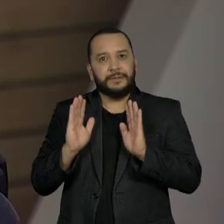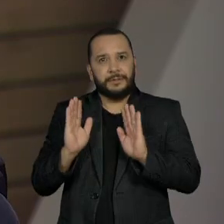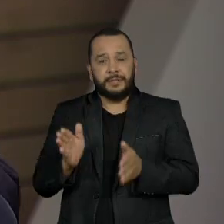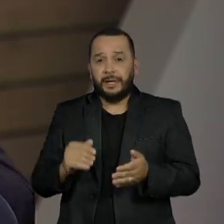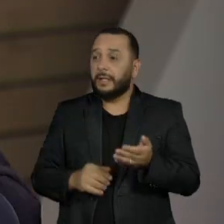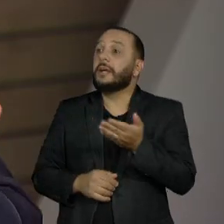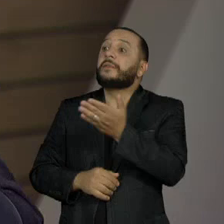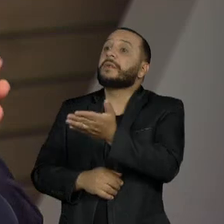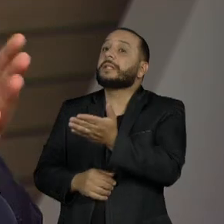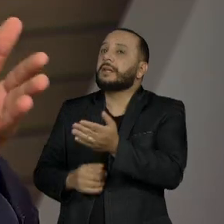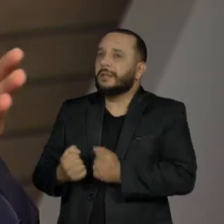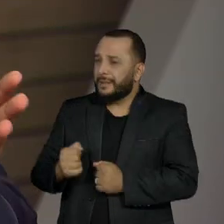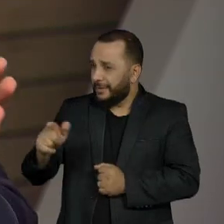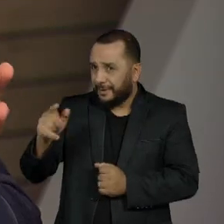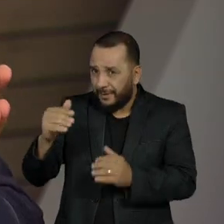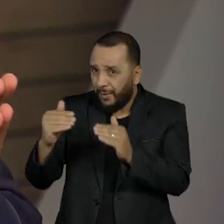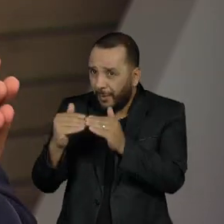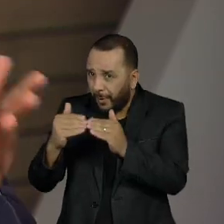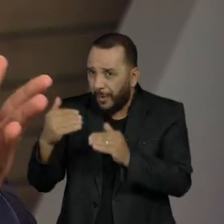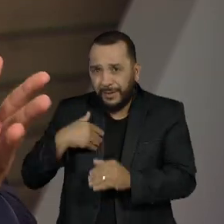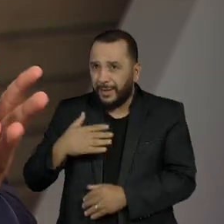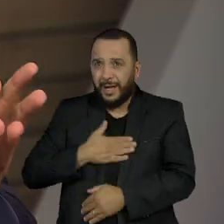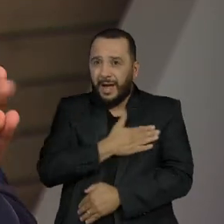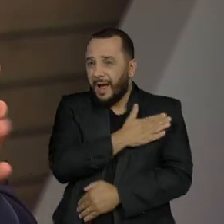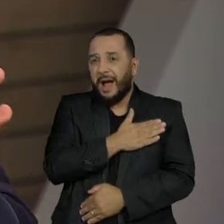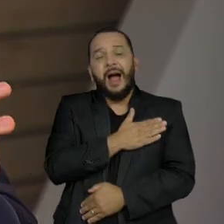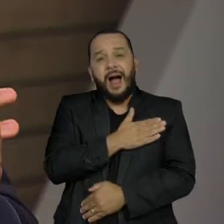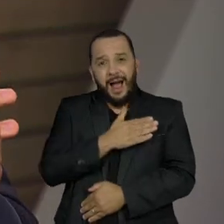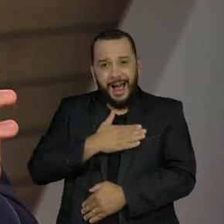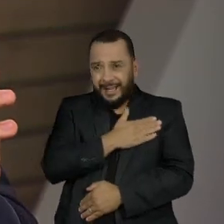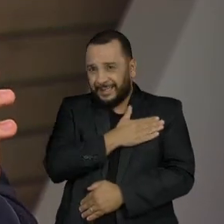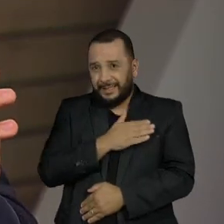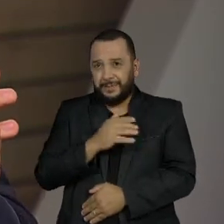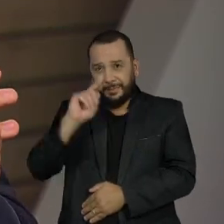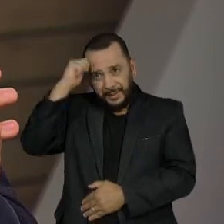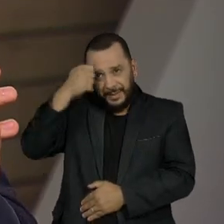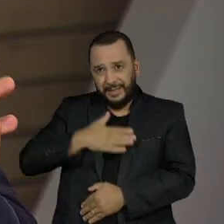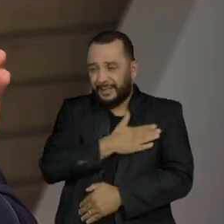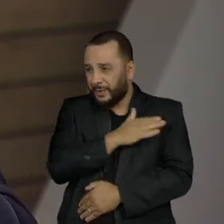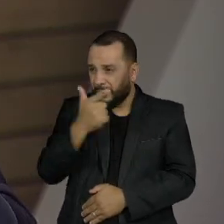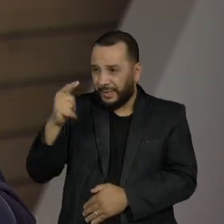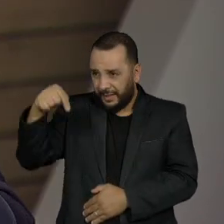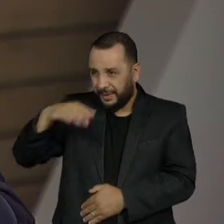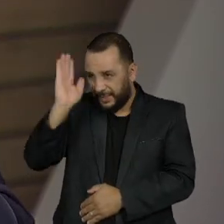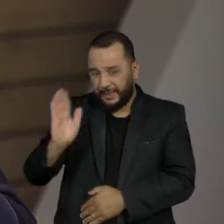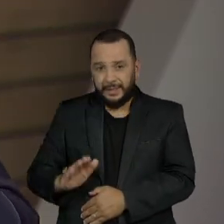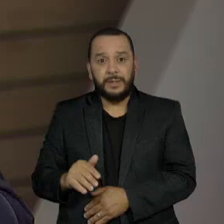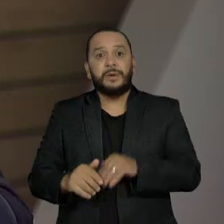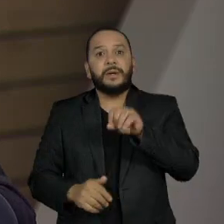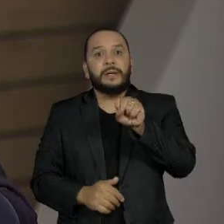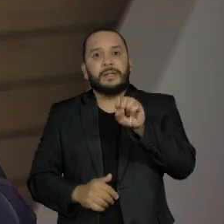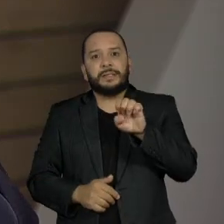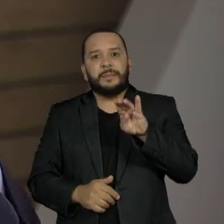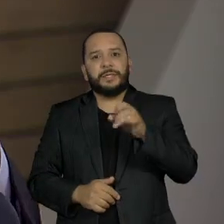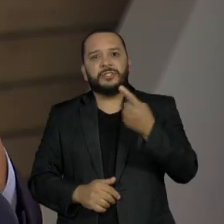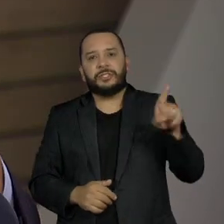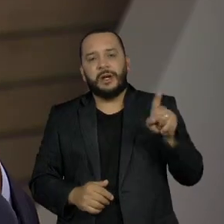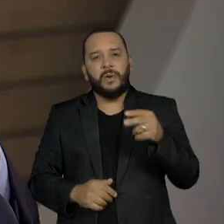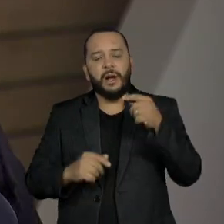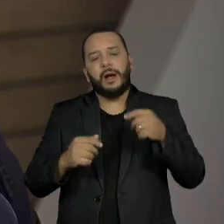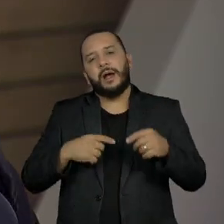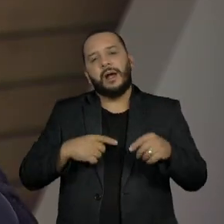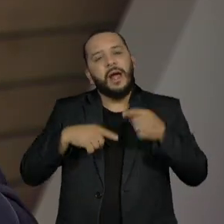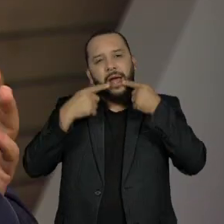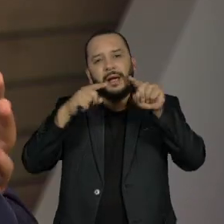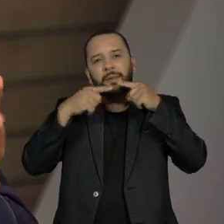o senhor vai se posicionar, né? Qual que a sua posição em relação a isso? É o seu apoiador. E o Sebastião Mello reclamou disso, de trazer esse